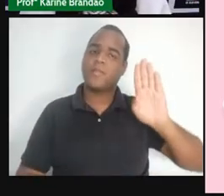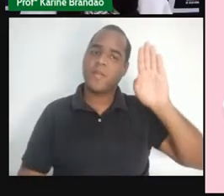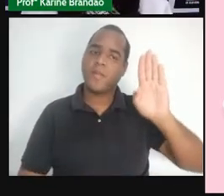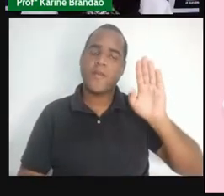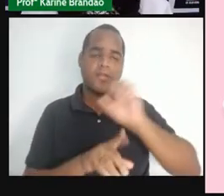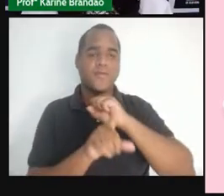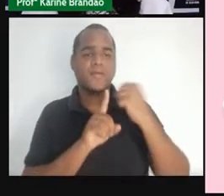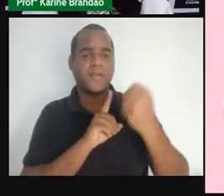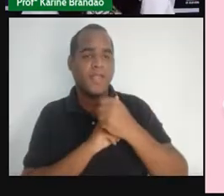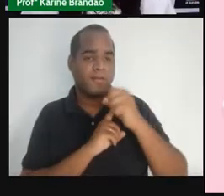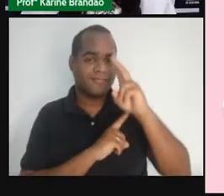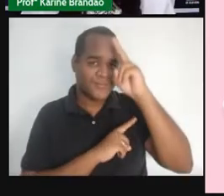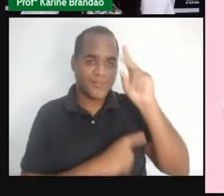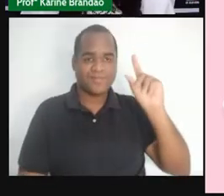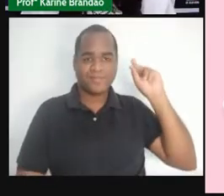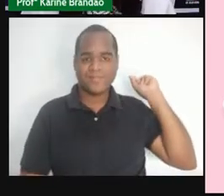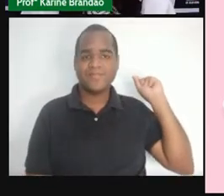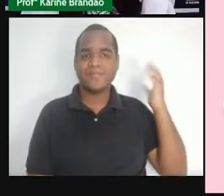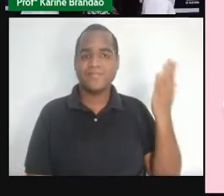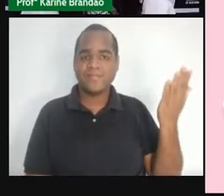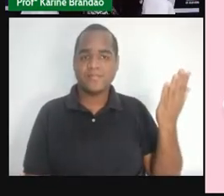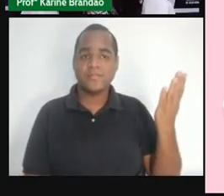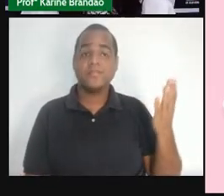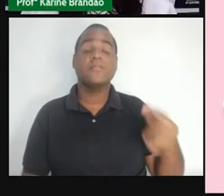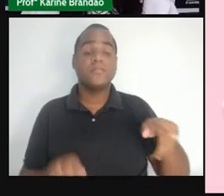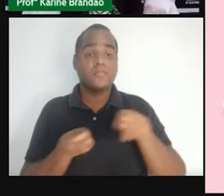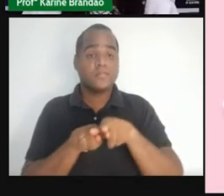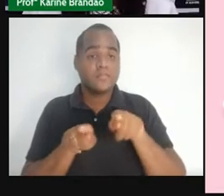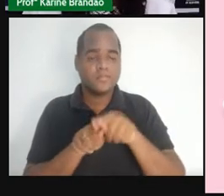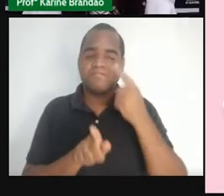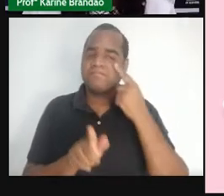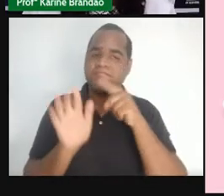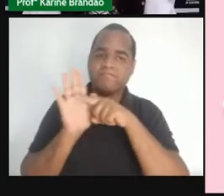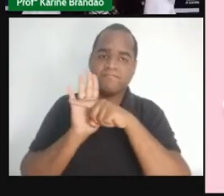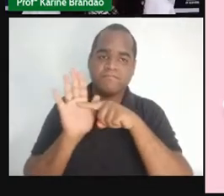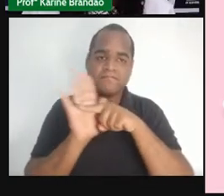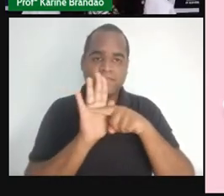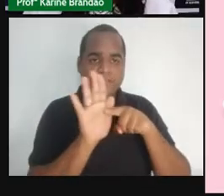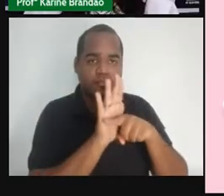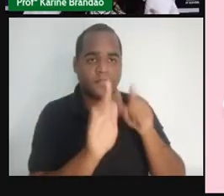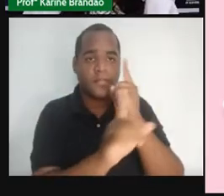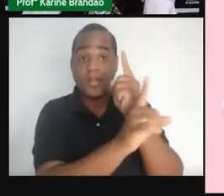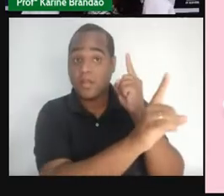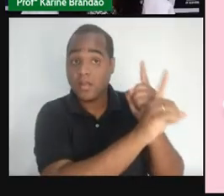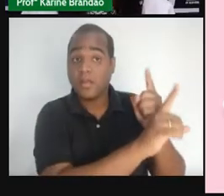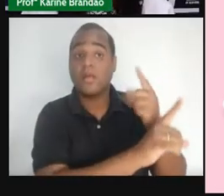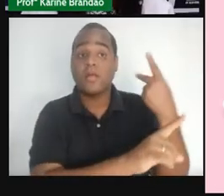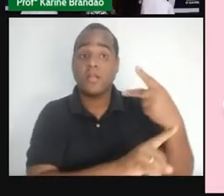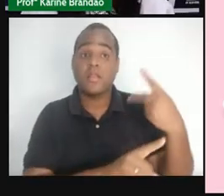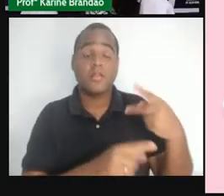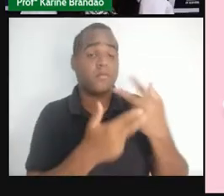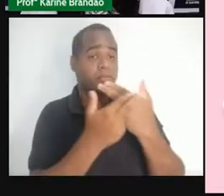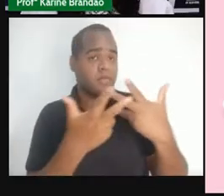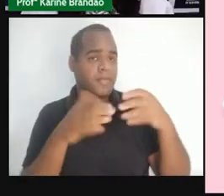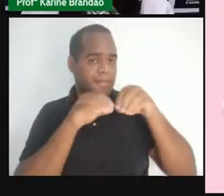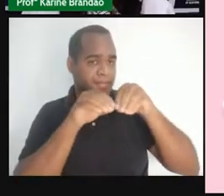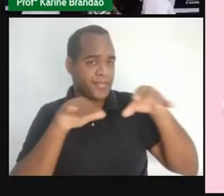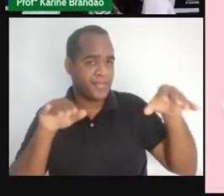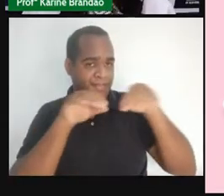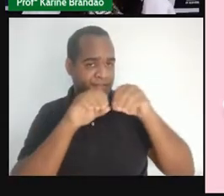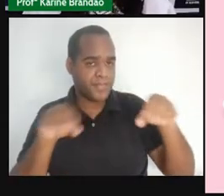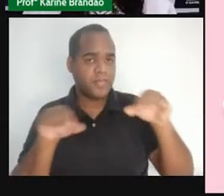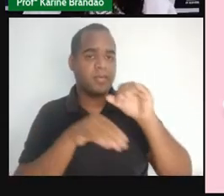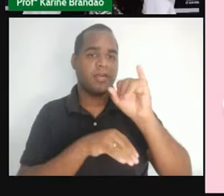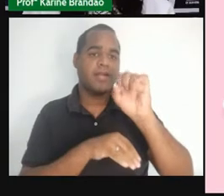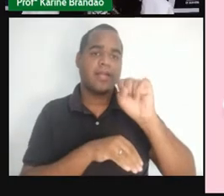social e histórica e identificar os principais sintomas, modos de transmissão e tratamento